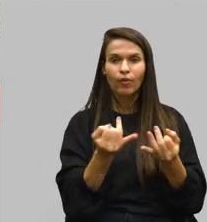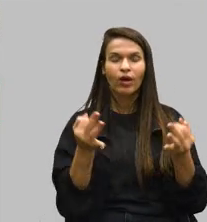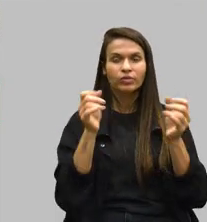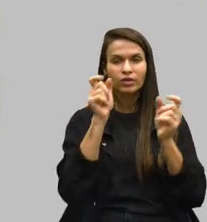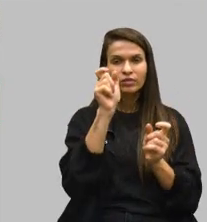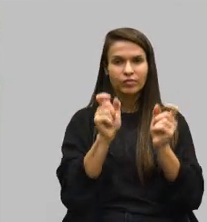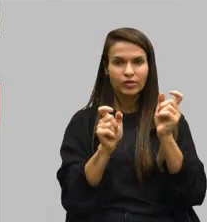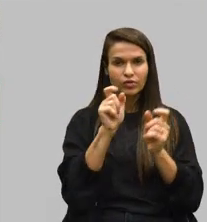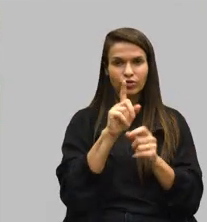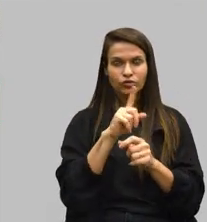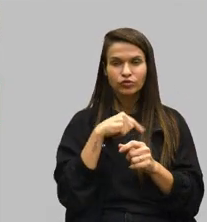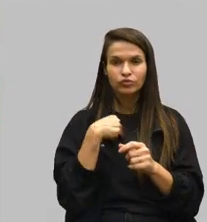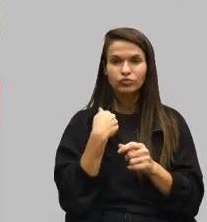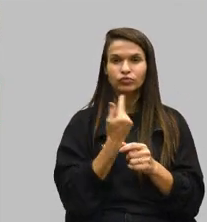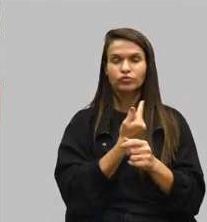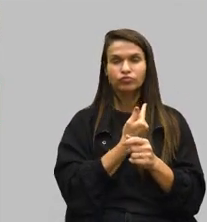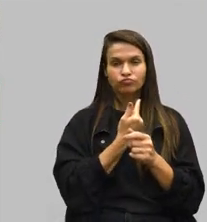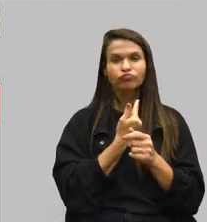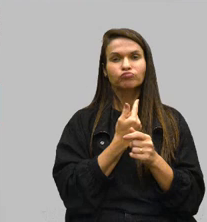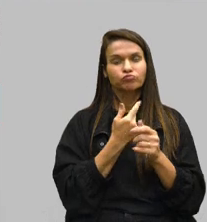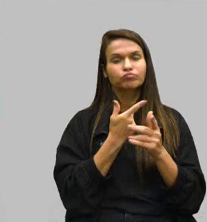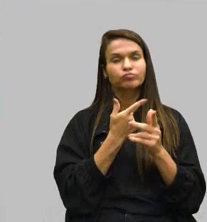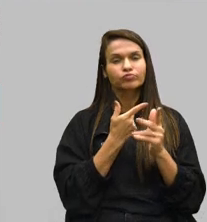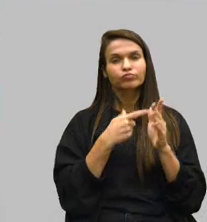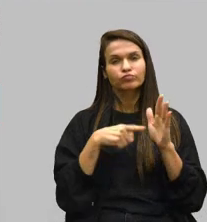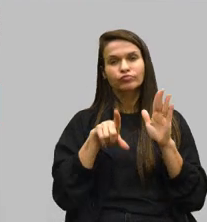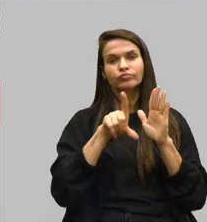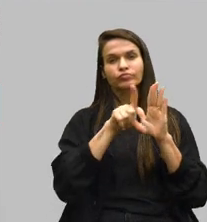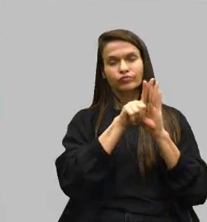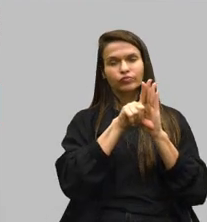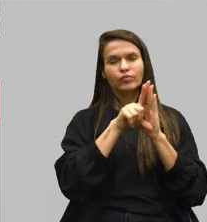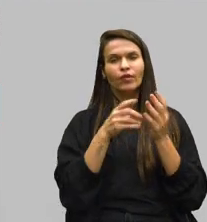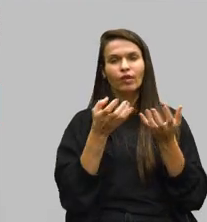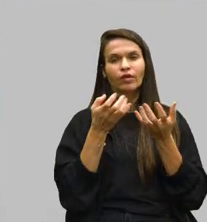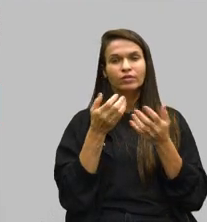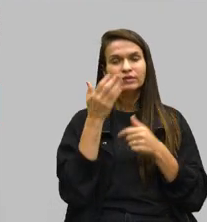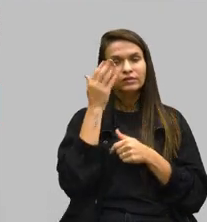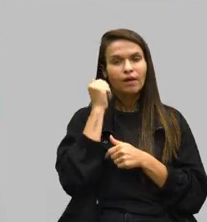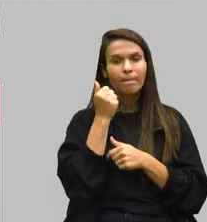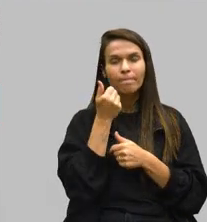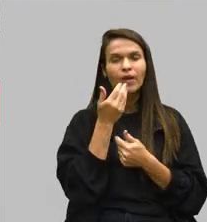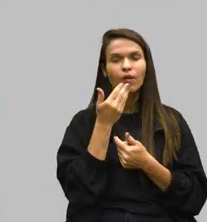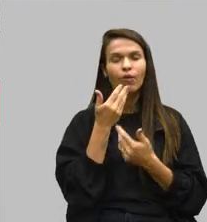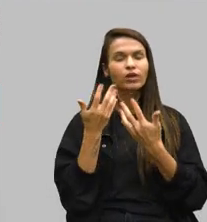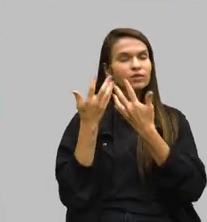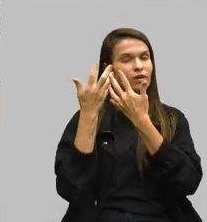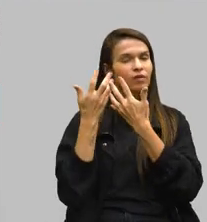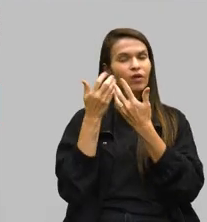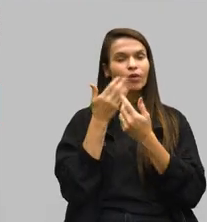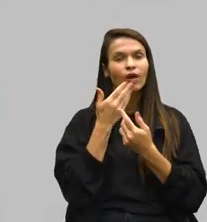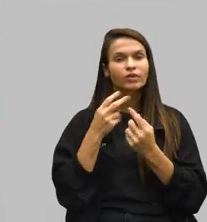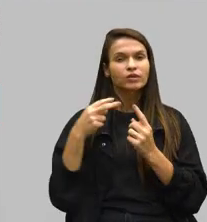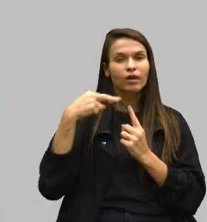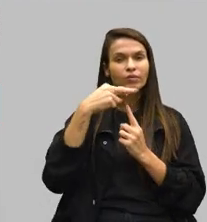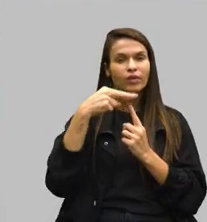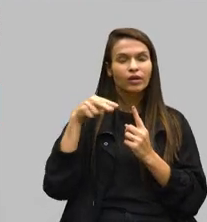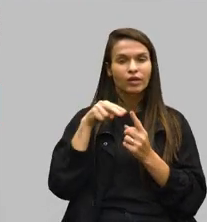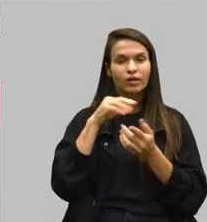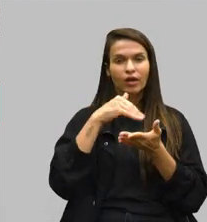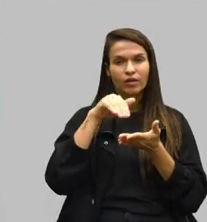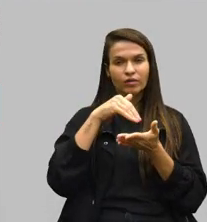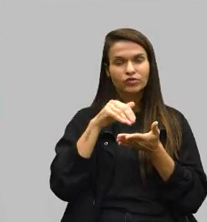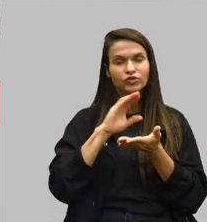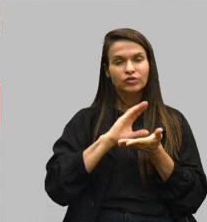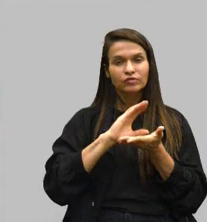para quem a gente legisla. Então, gostaria de saber o seu posicionamento nesse sentido, quais são as perspectivas da CEDESI de